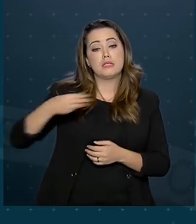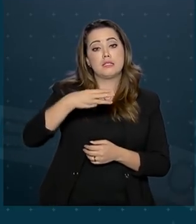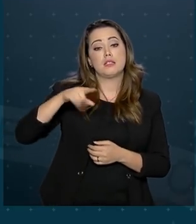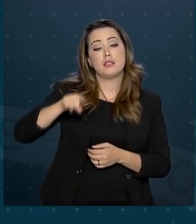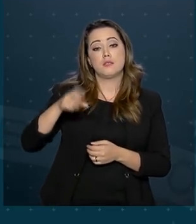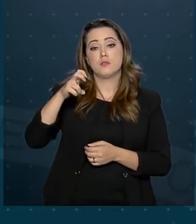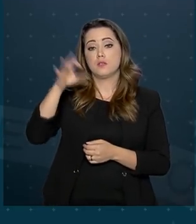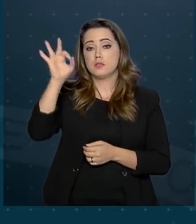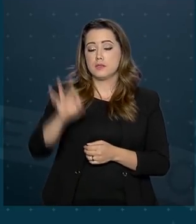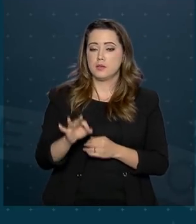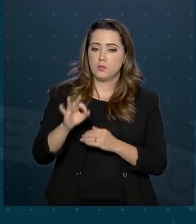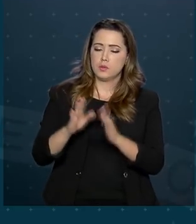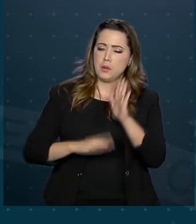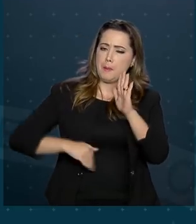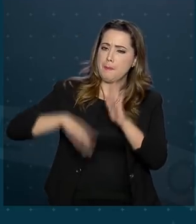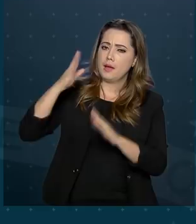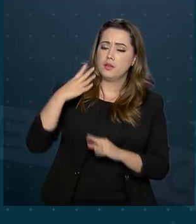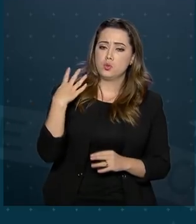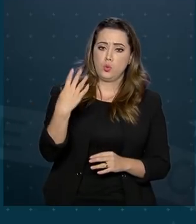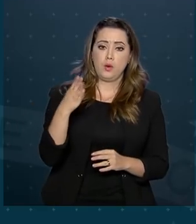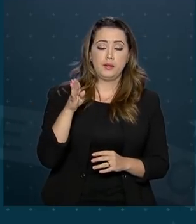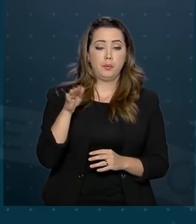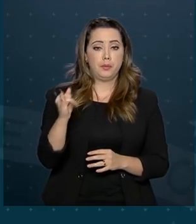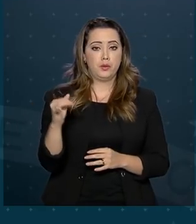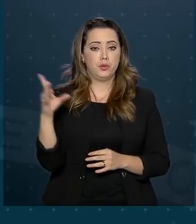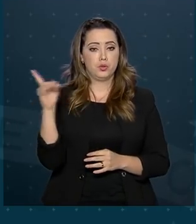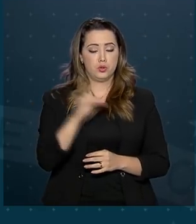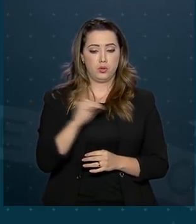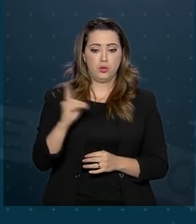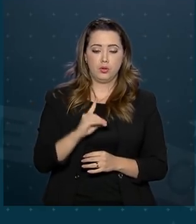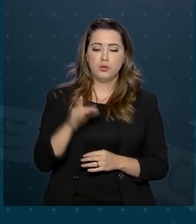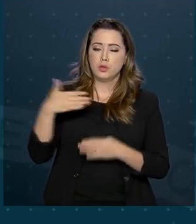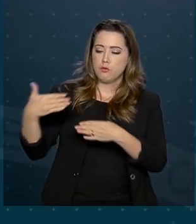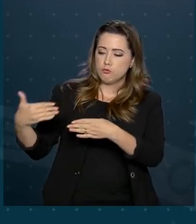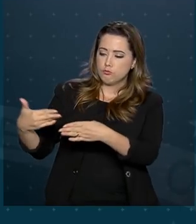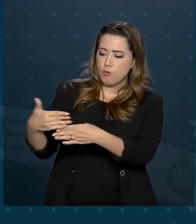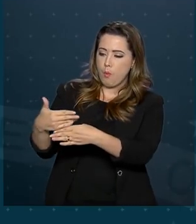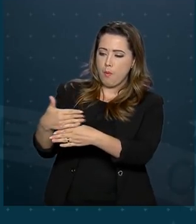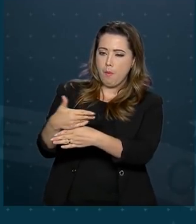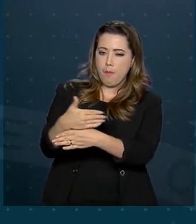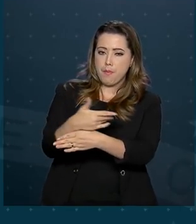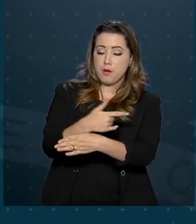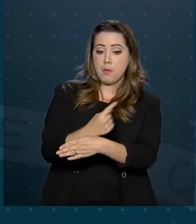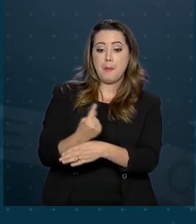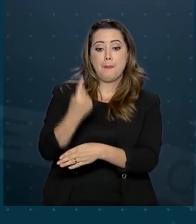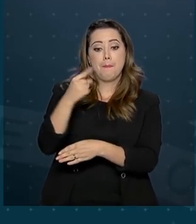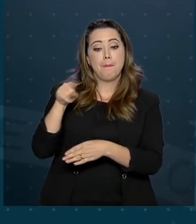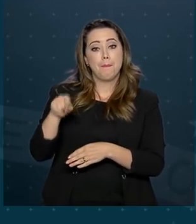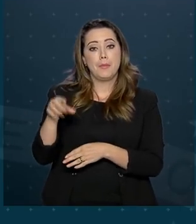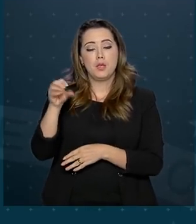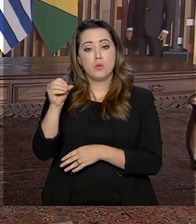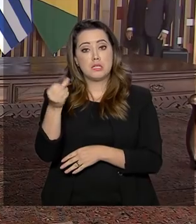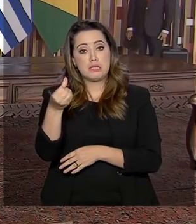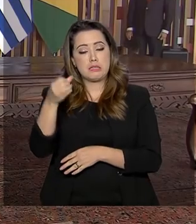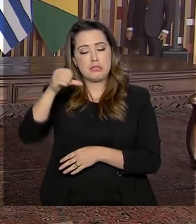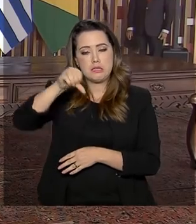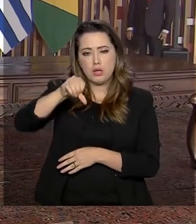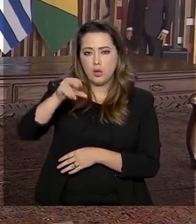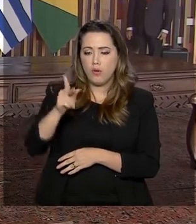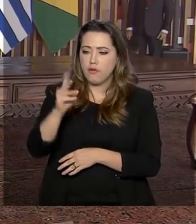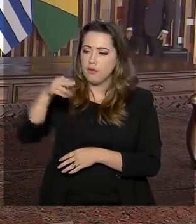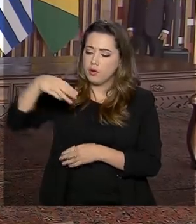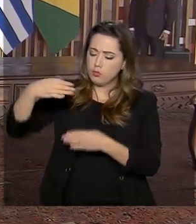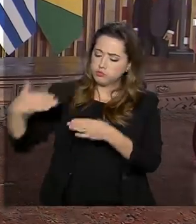os 4 bilhões de dólares. Com uma fronteira comum que se estende por 1.069 quilômetros, os dois